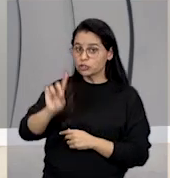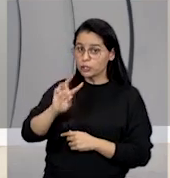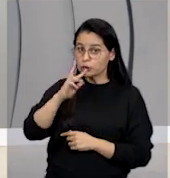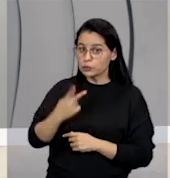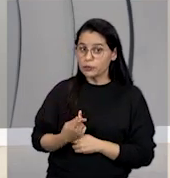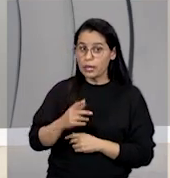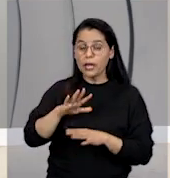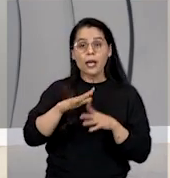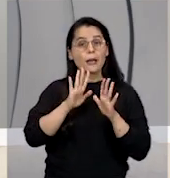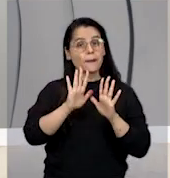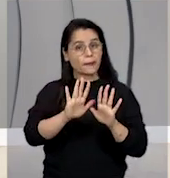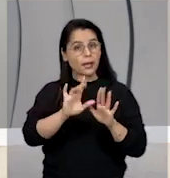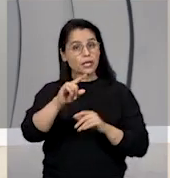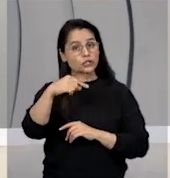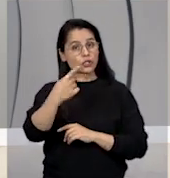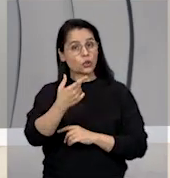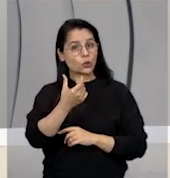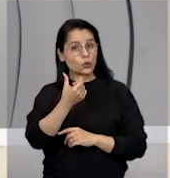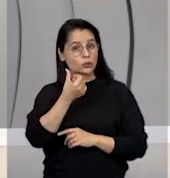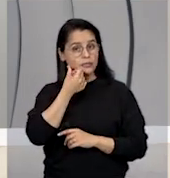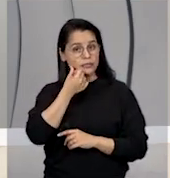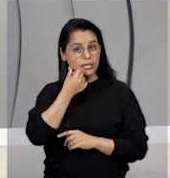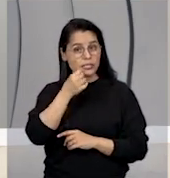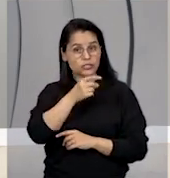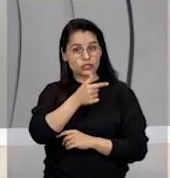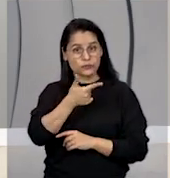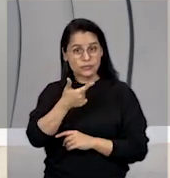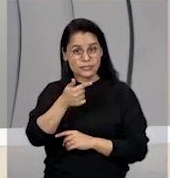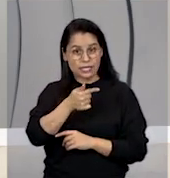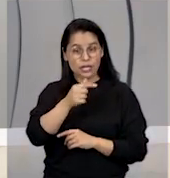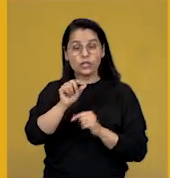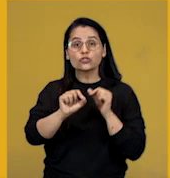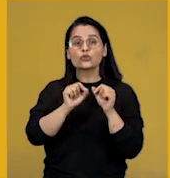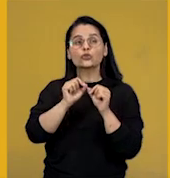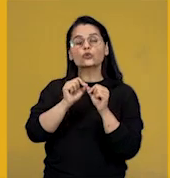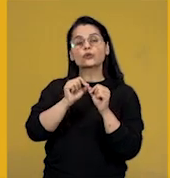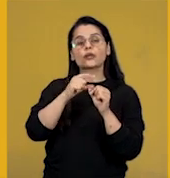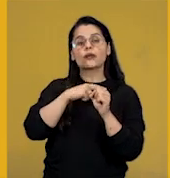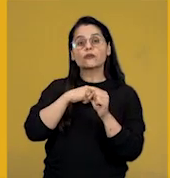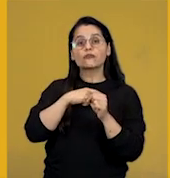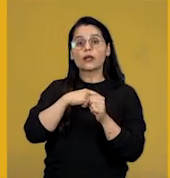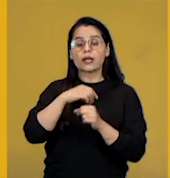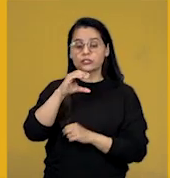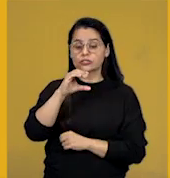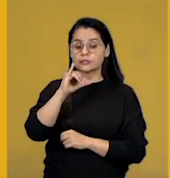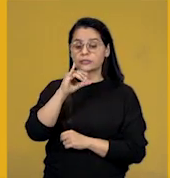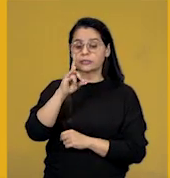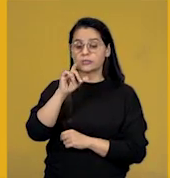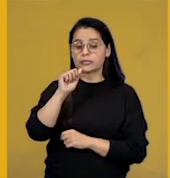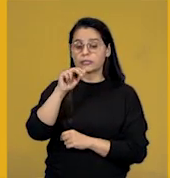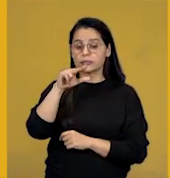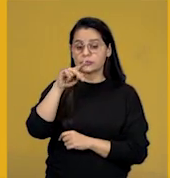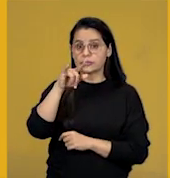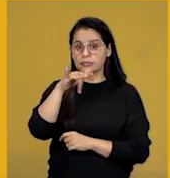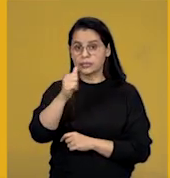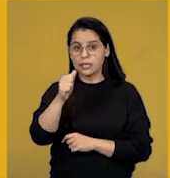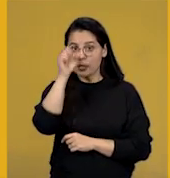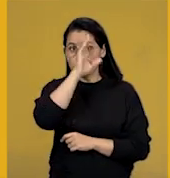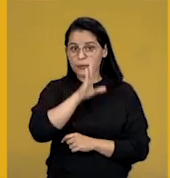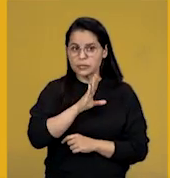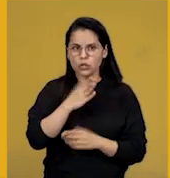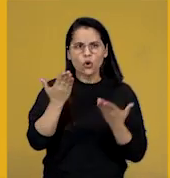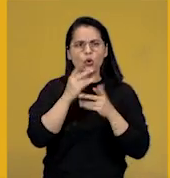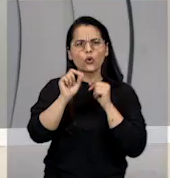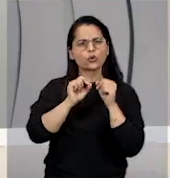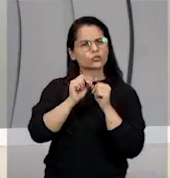mas numa outra sexta-feira, no dia 27, a gente vai falar sobre cidadania no Brasil. E já que a gente falou